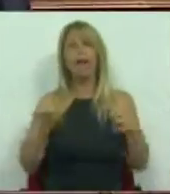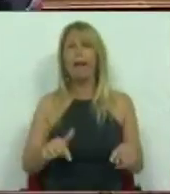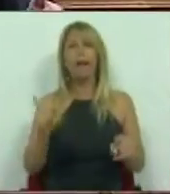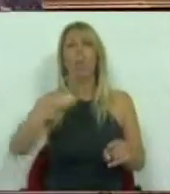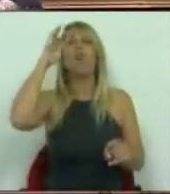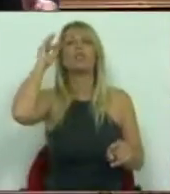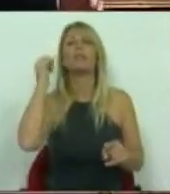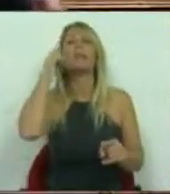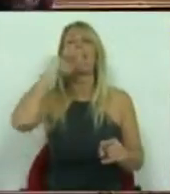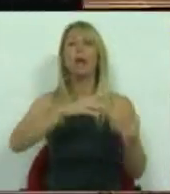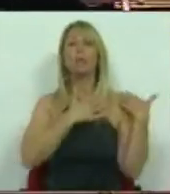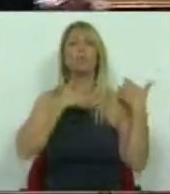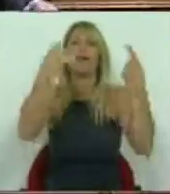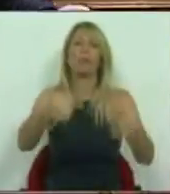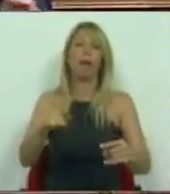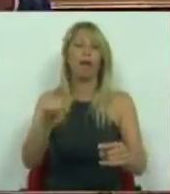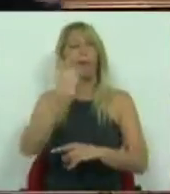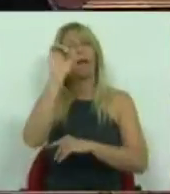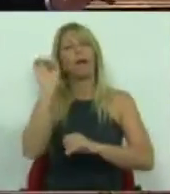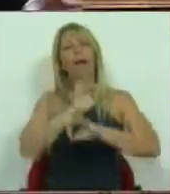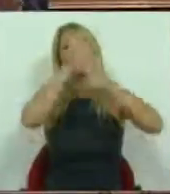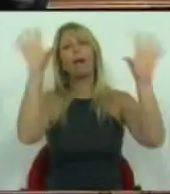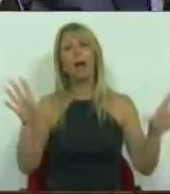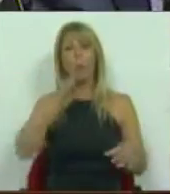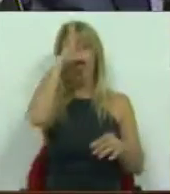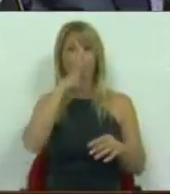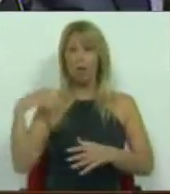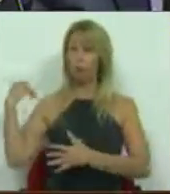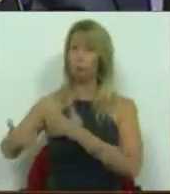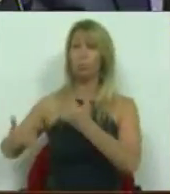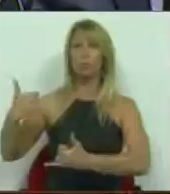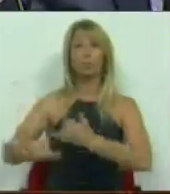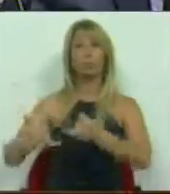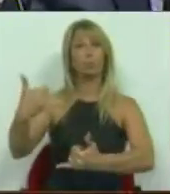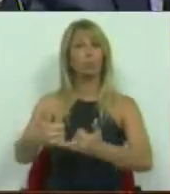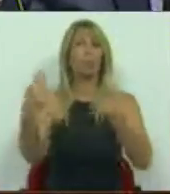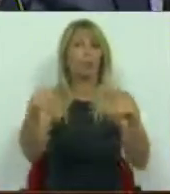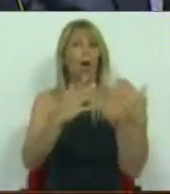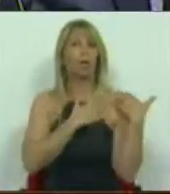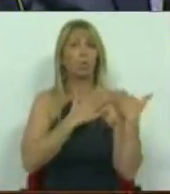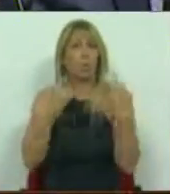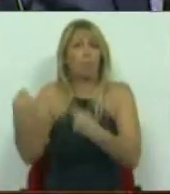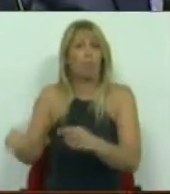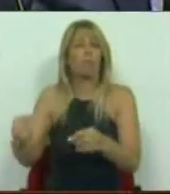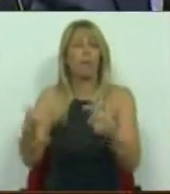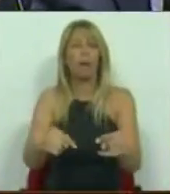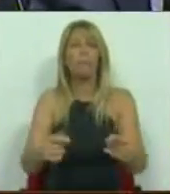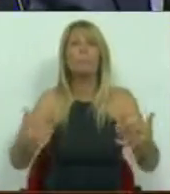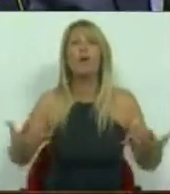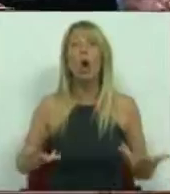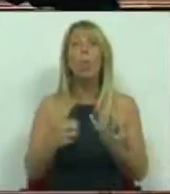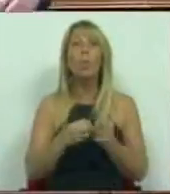que os sucessivos governos têm, cada um na sua dimensão, as responsabilidades que têm. O problema é agora. Agora é o